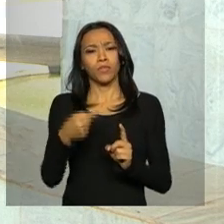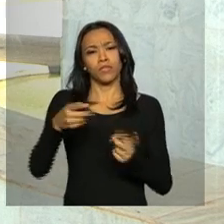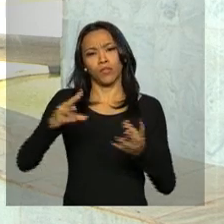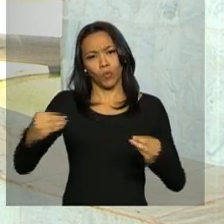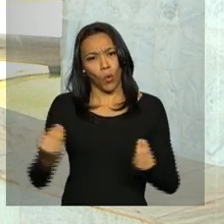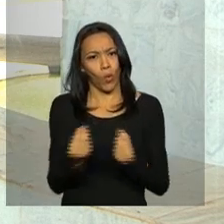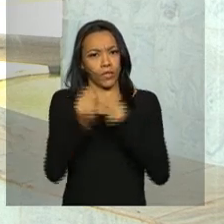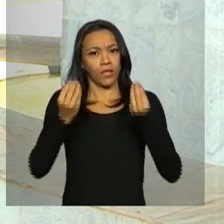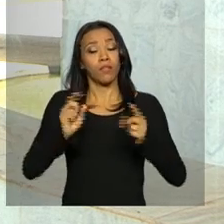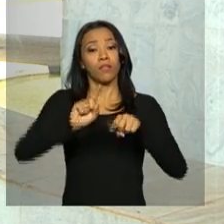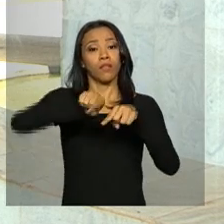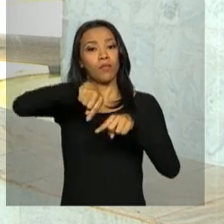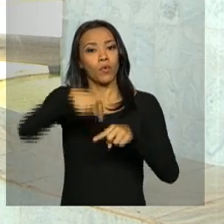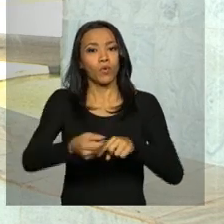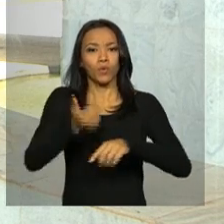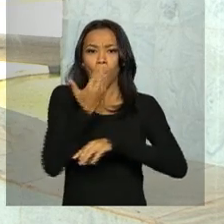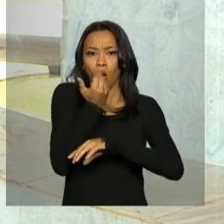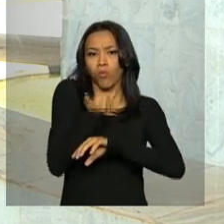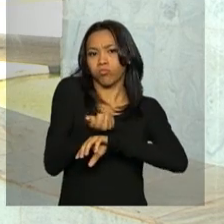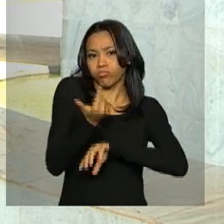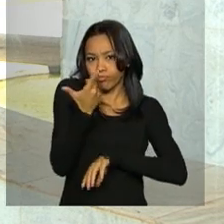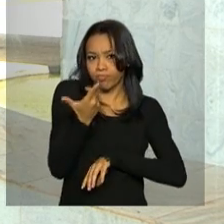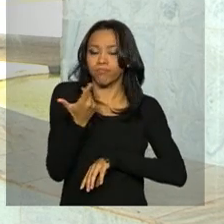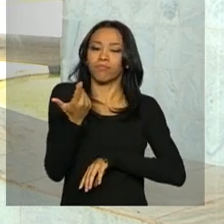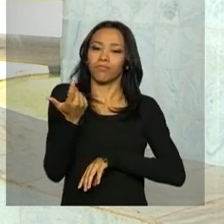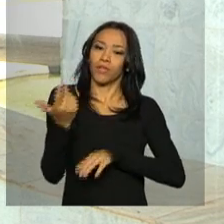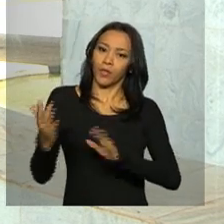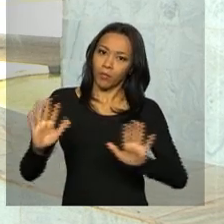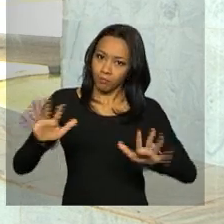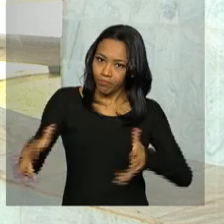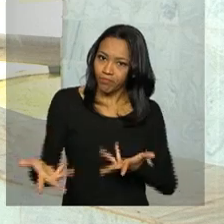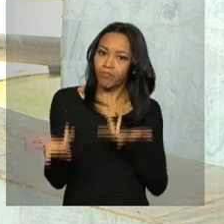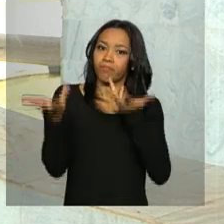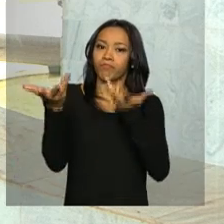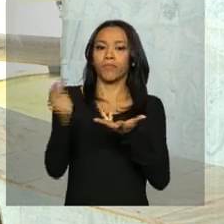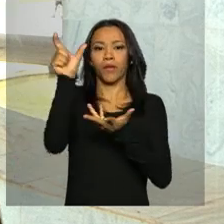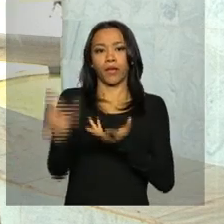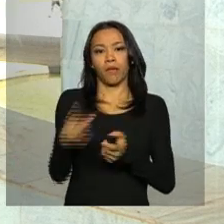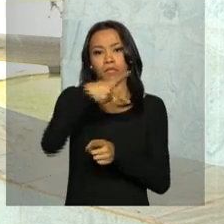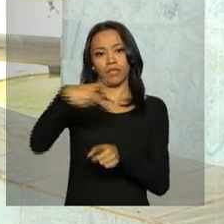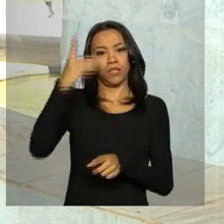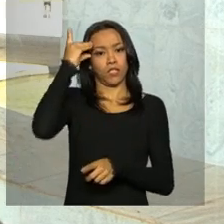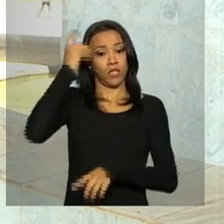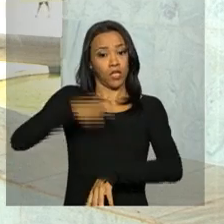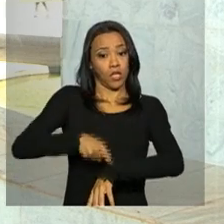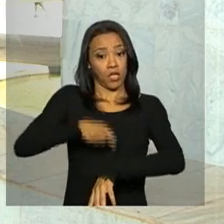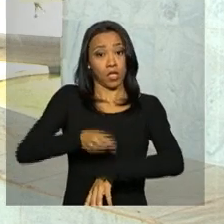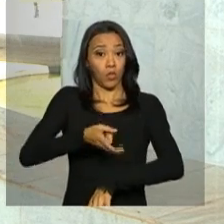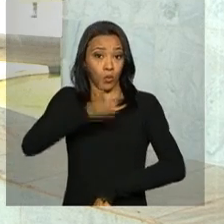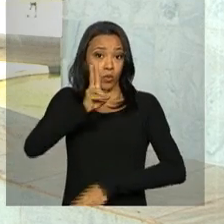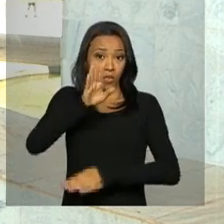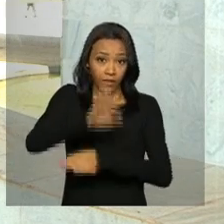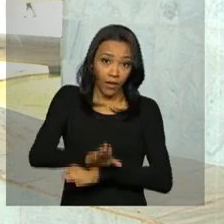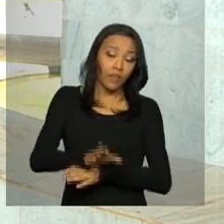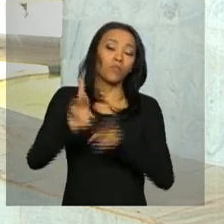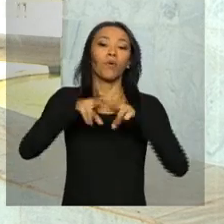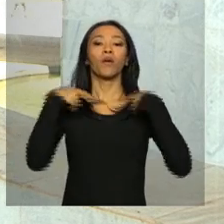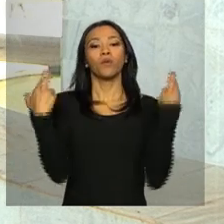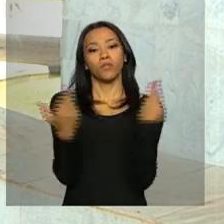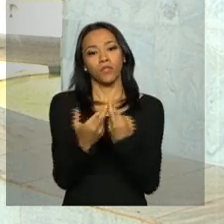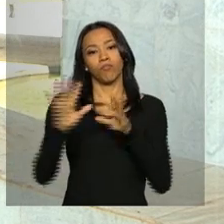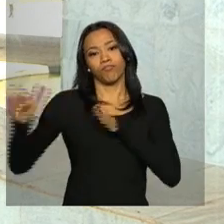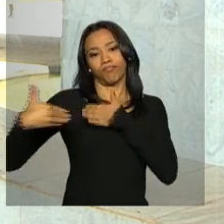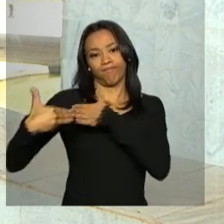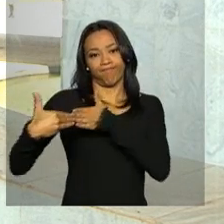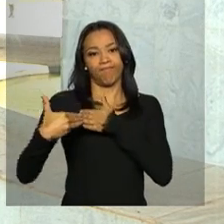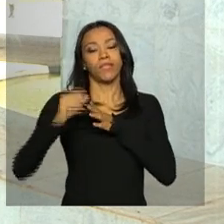Bachelet oferece um almoço em homenagem à presidenta Dilma. Às duas da tarde, tem uma reunião privada e, em seguida, concedem